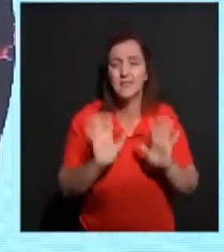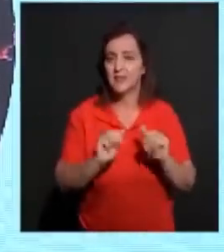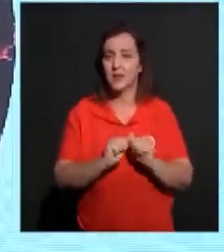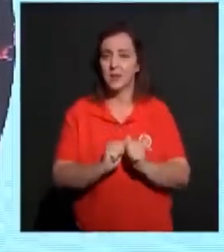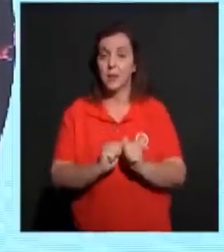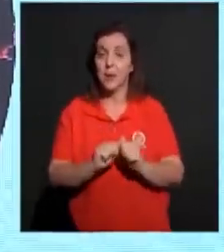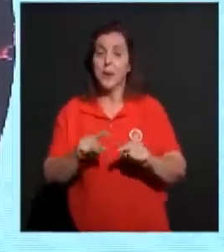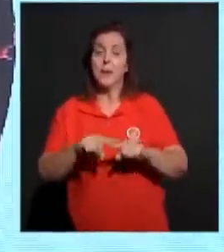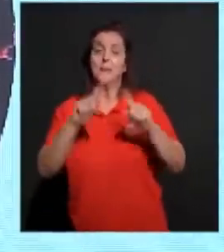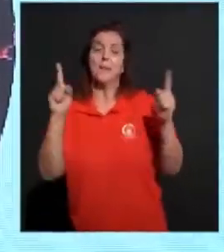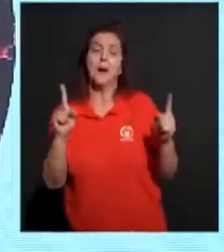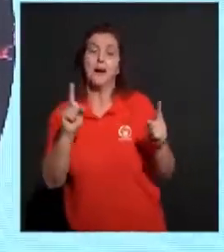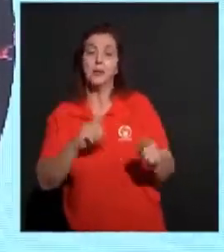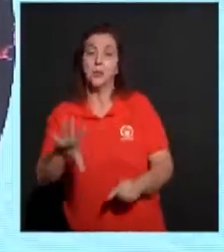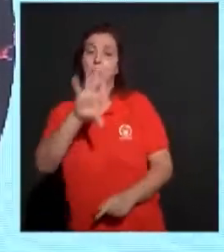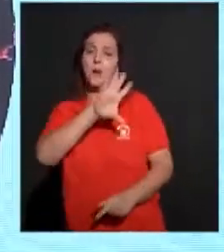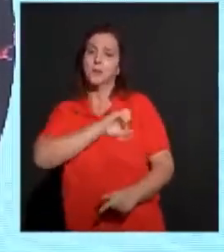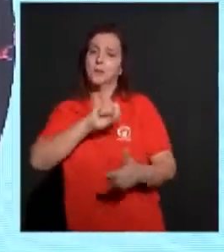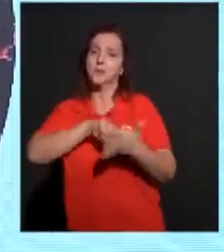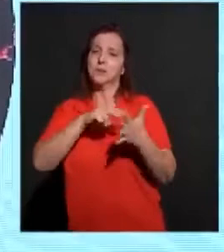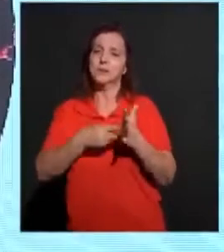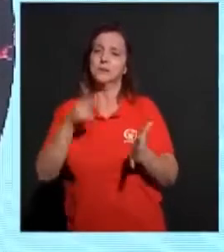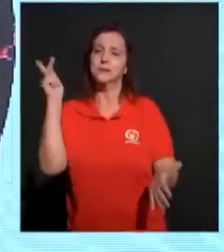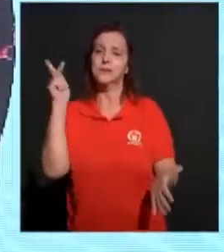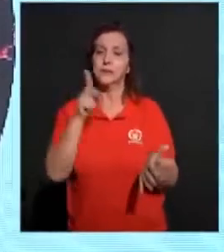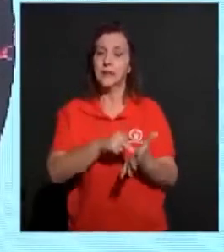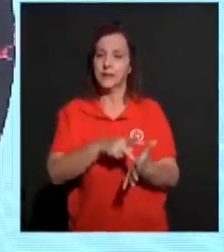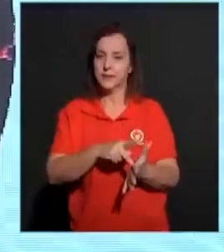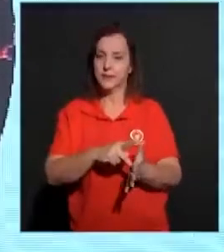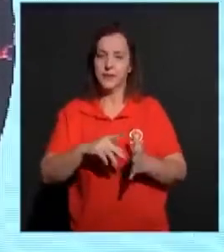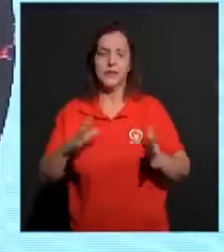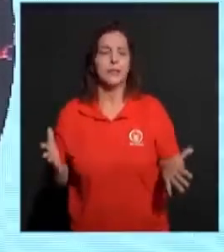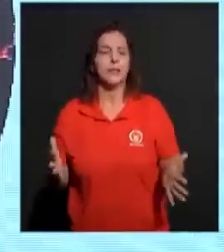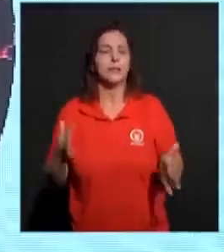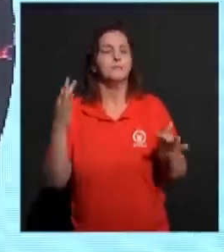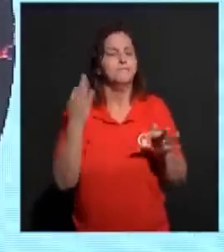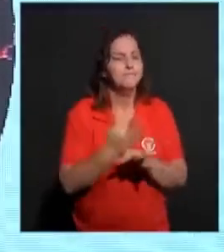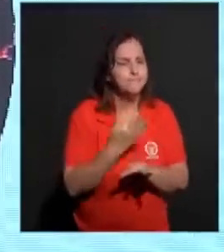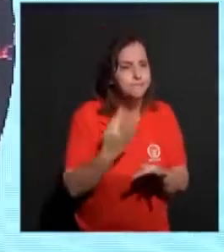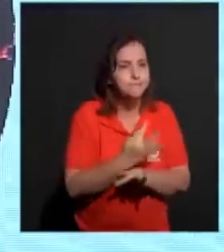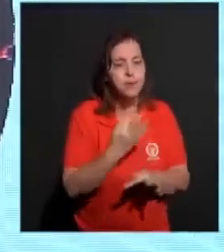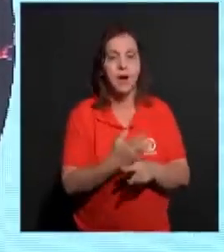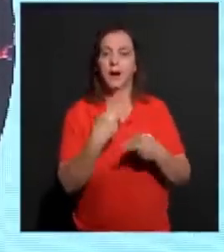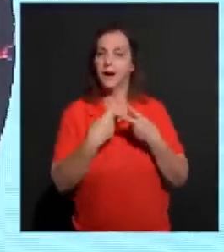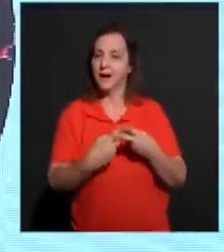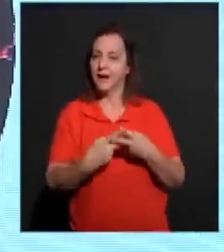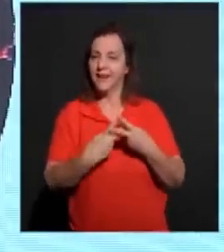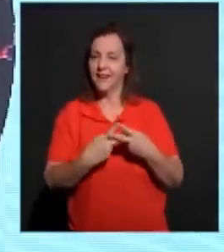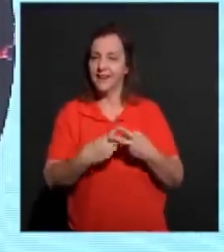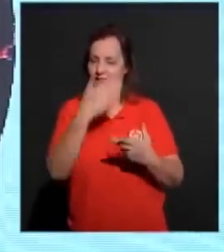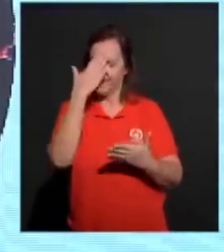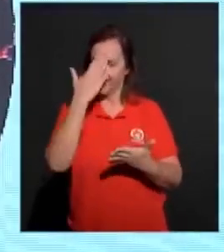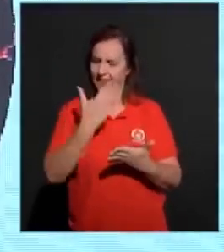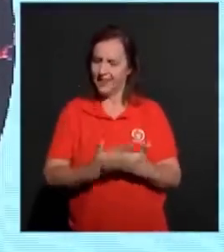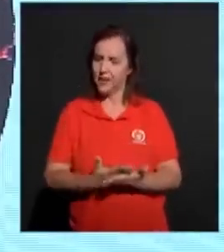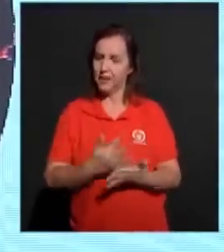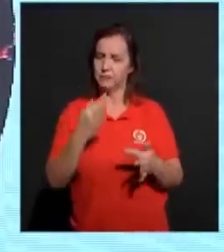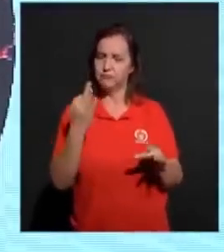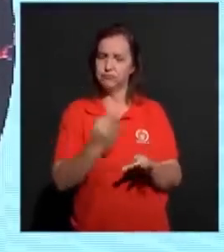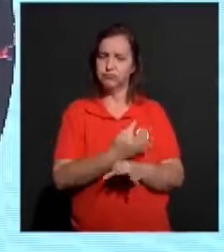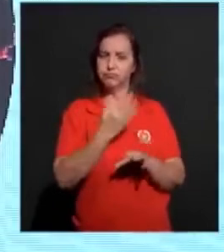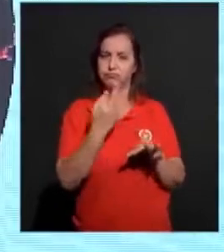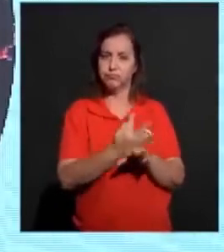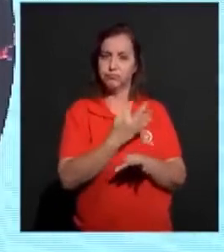injustiça, mas folga com a verdade. Tudo sofre, tudo crê, tudo espera, tudo suporta. O